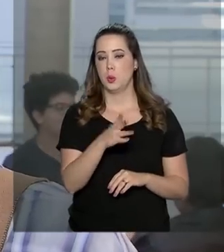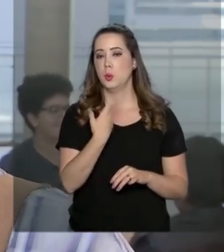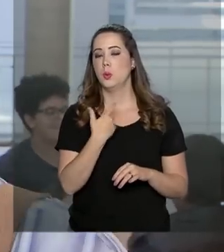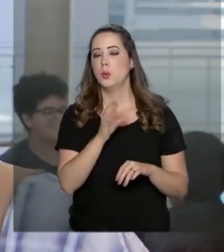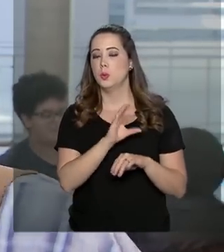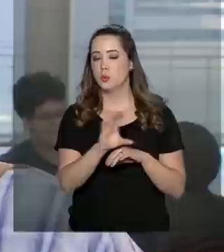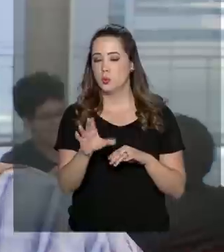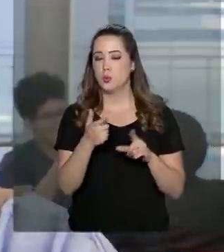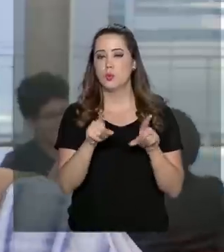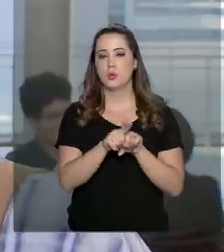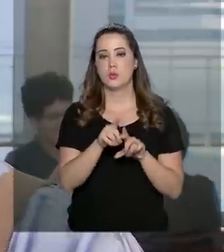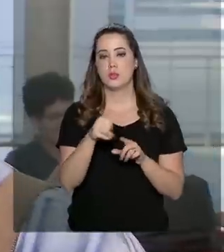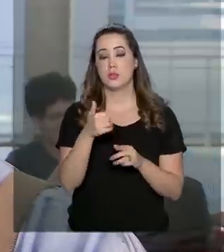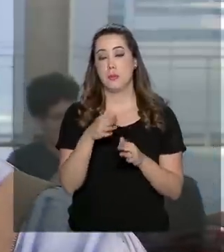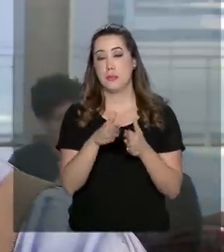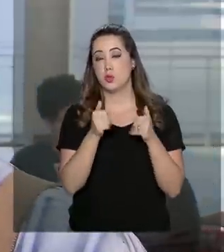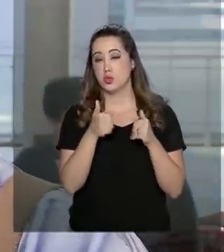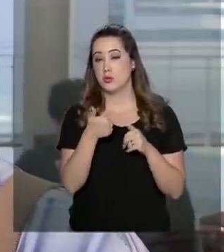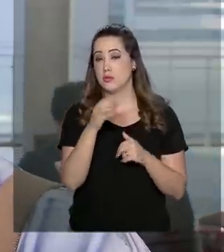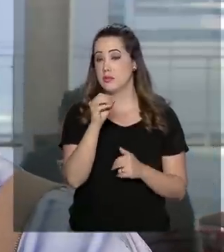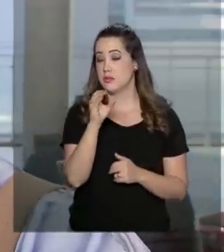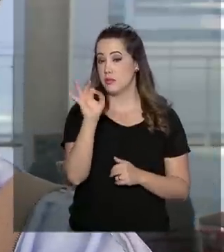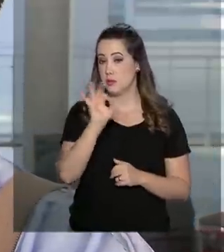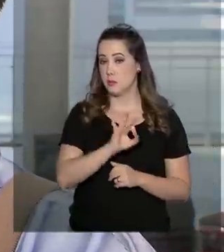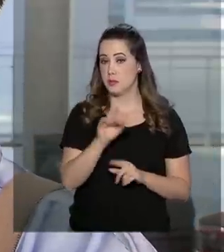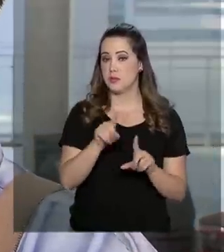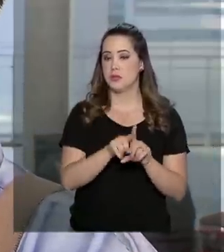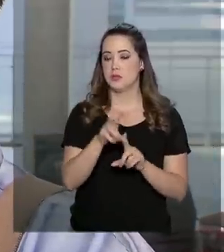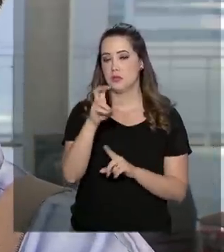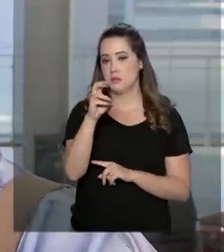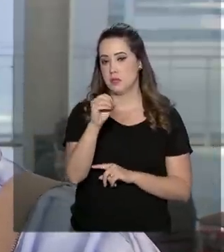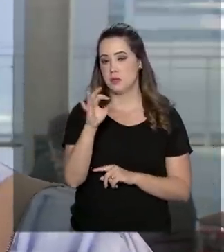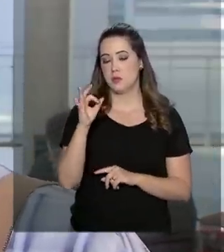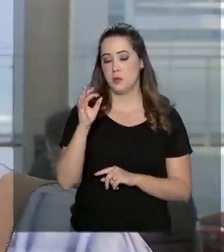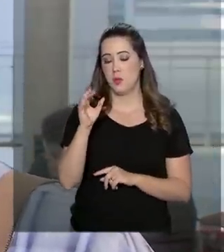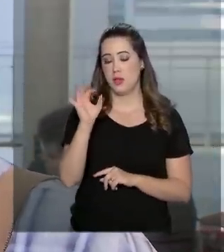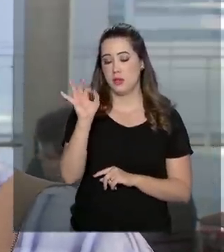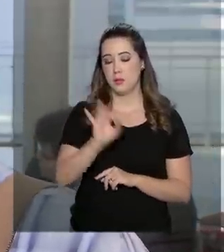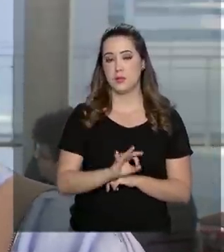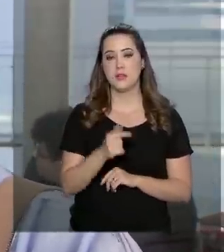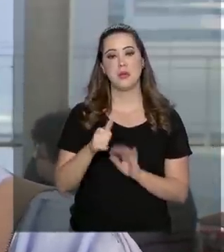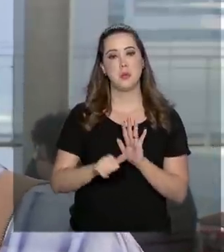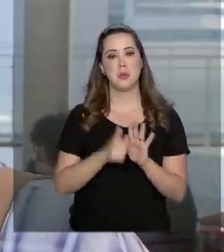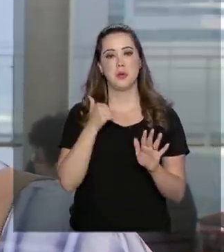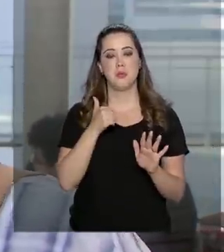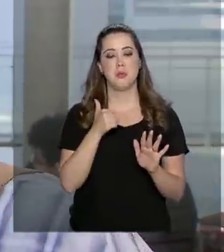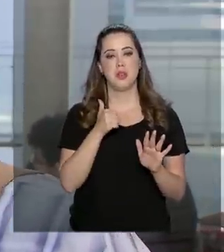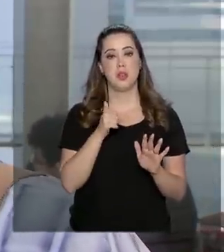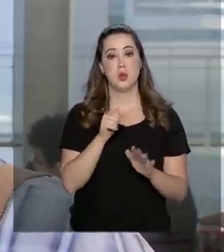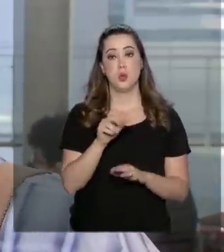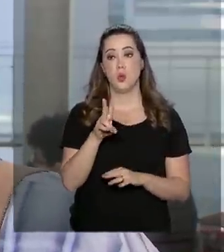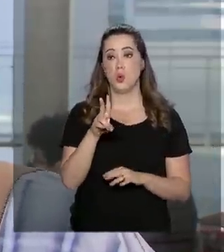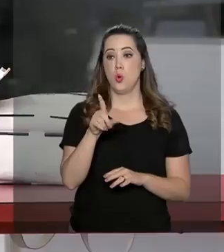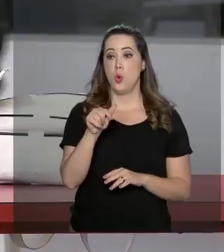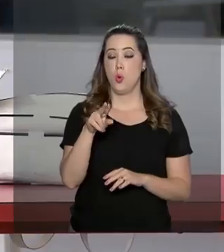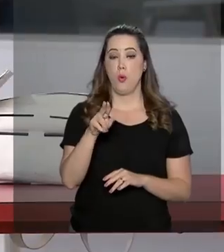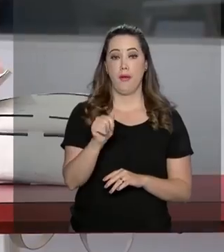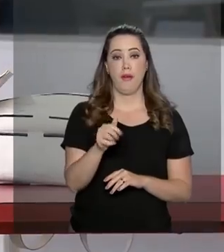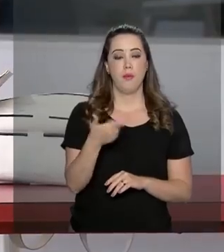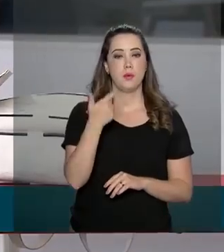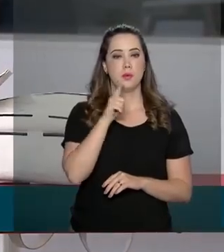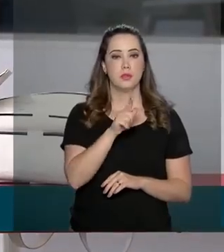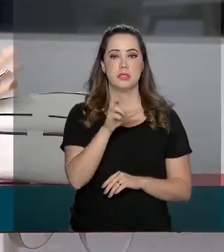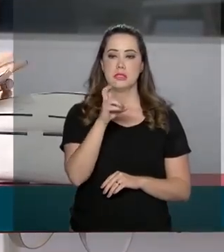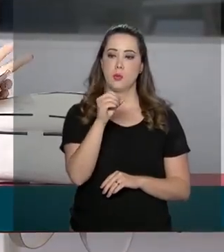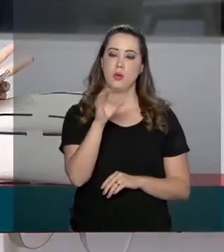Me inscrevi tanto para a vaga de 100% quanto a de 50%. E aí acabei que eu passei em primeiro lugar na vaga de 50% de bolsa. Desde que